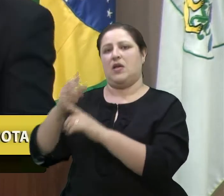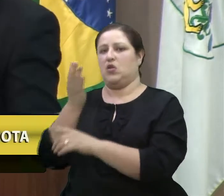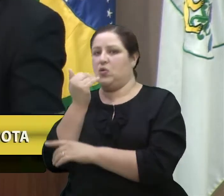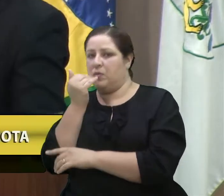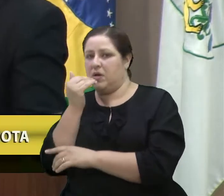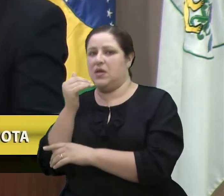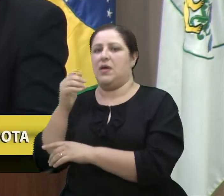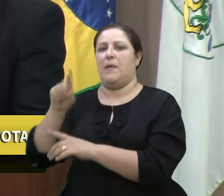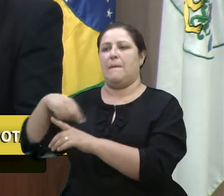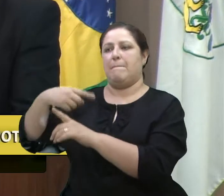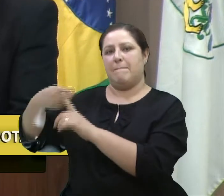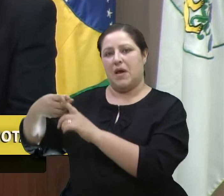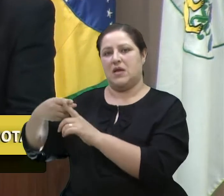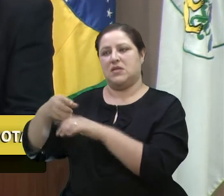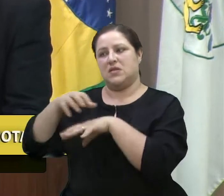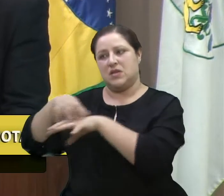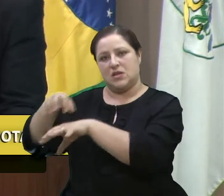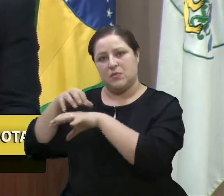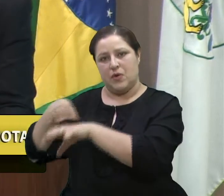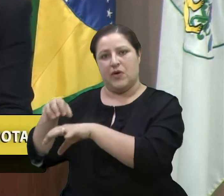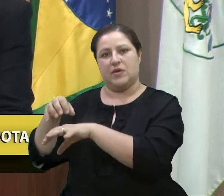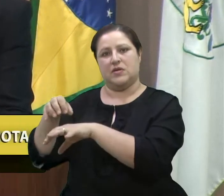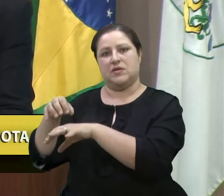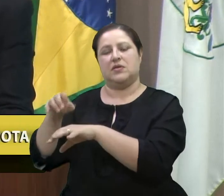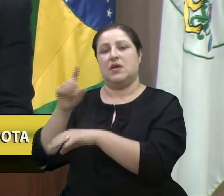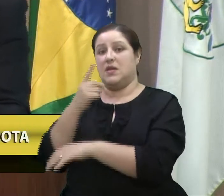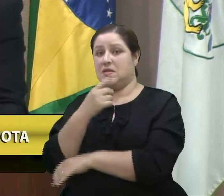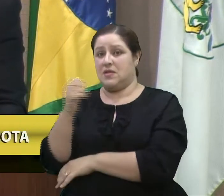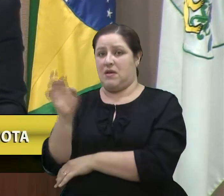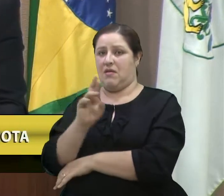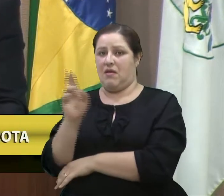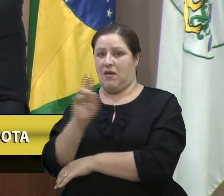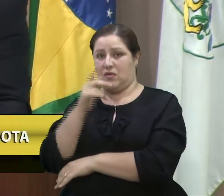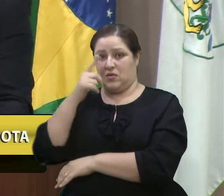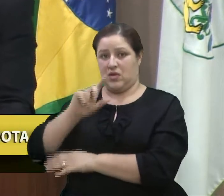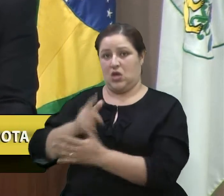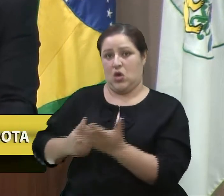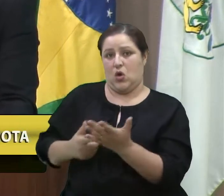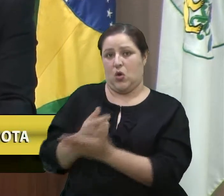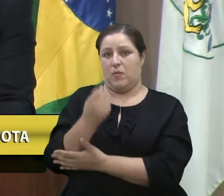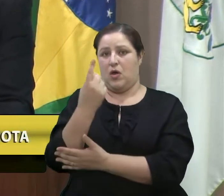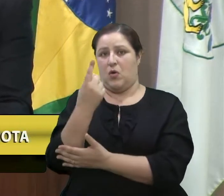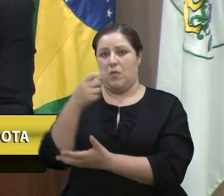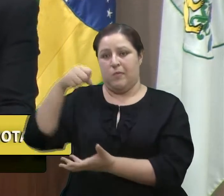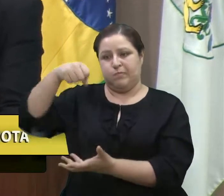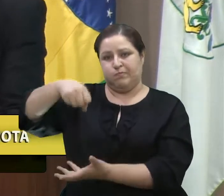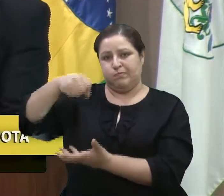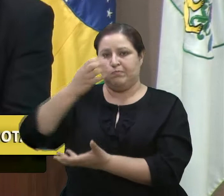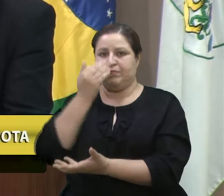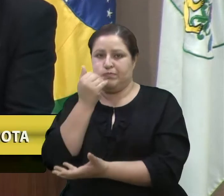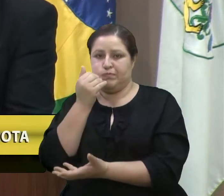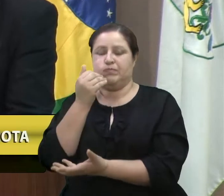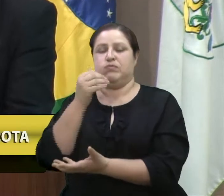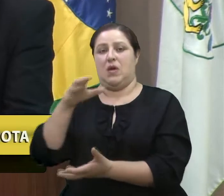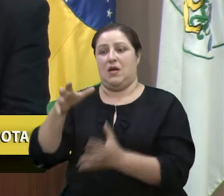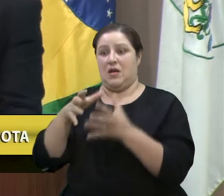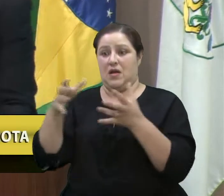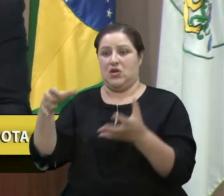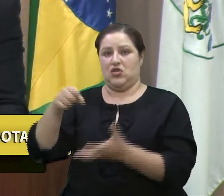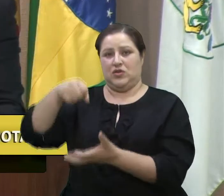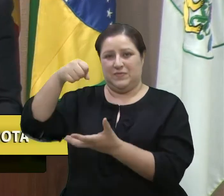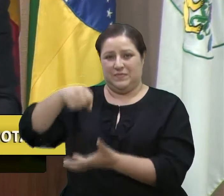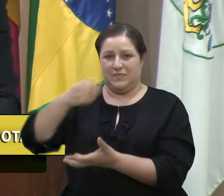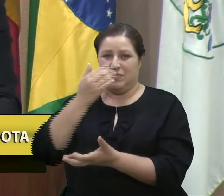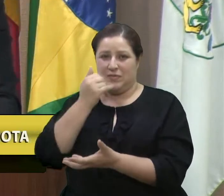livre de transporte. Cem reais dá pra comprar uma cesta básica grande e